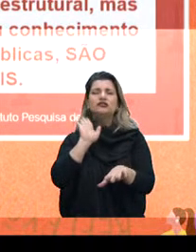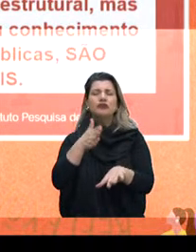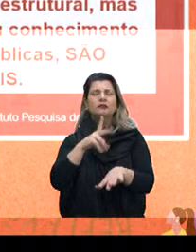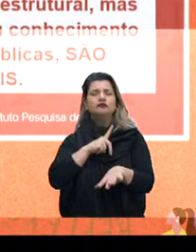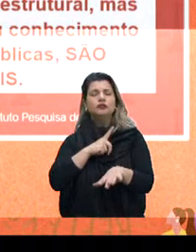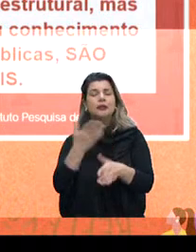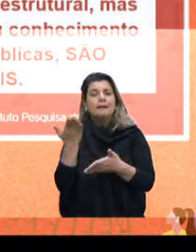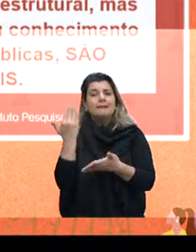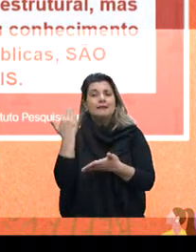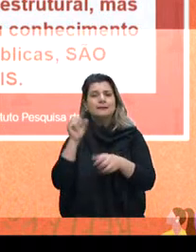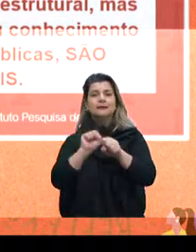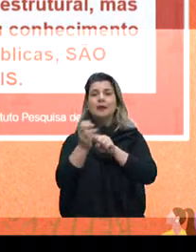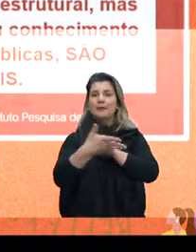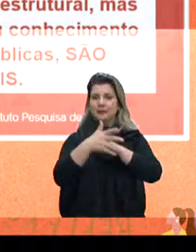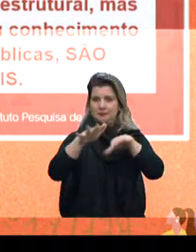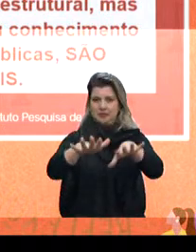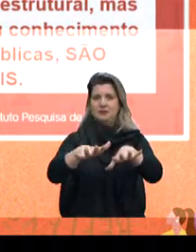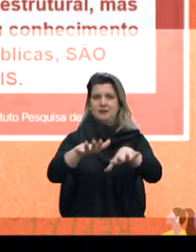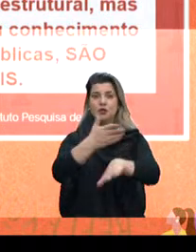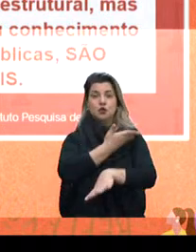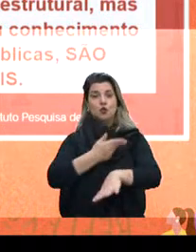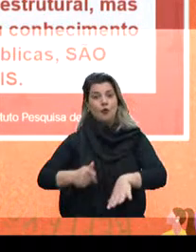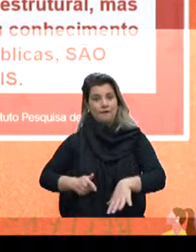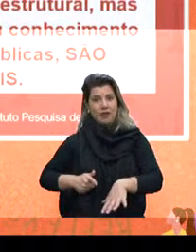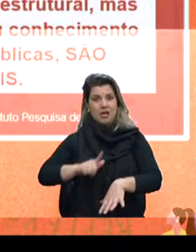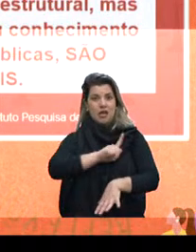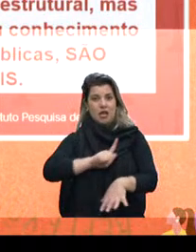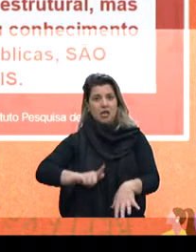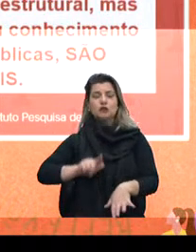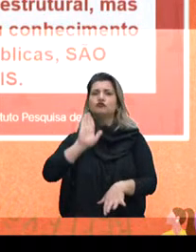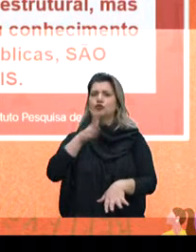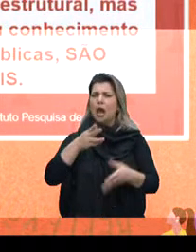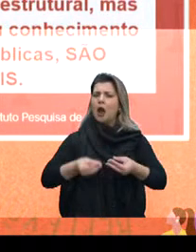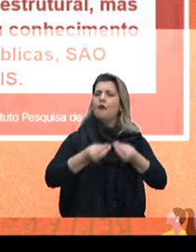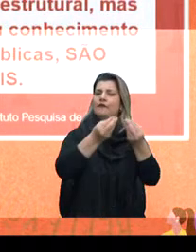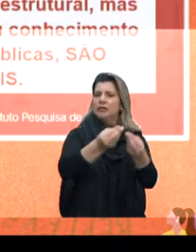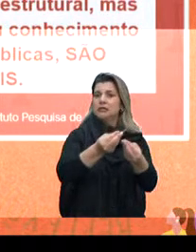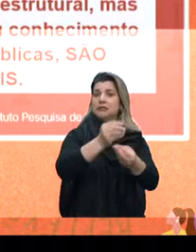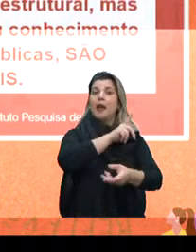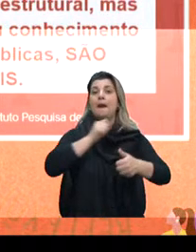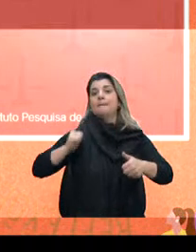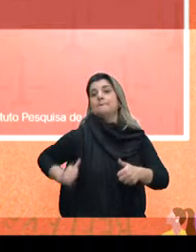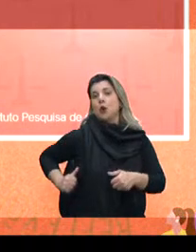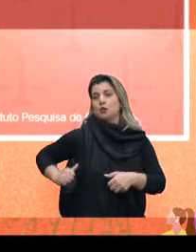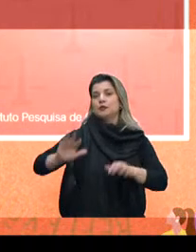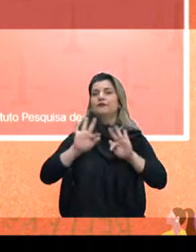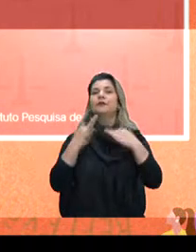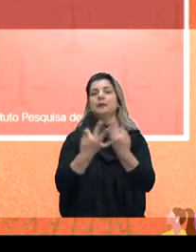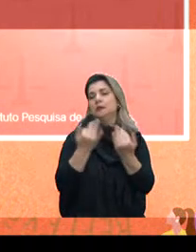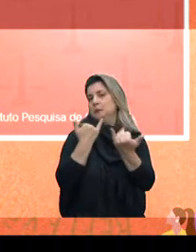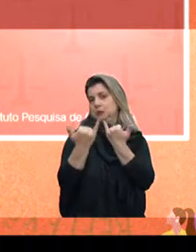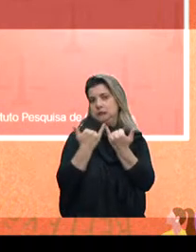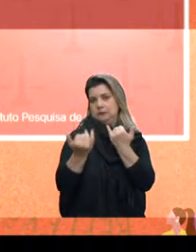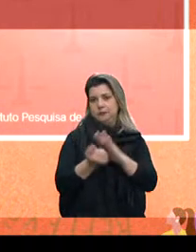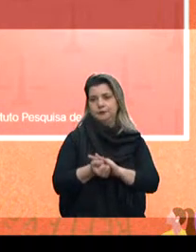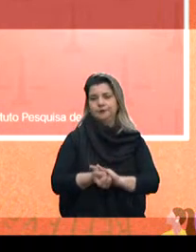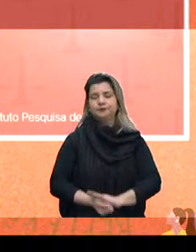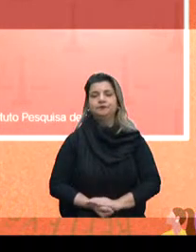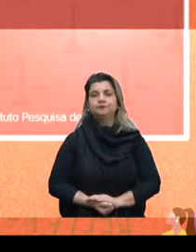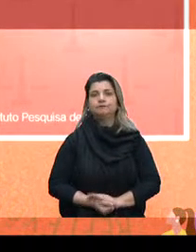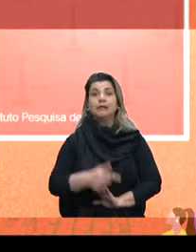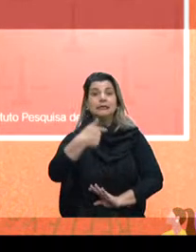pandemia, que o governo já concedia, Bolsa Família, por exemplo, passei um aqui, Bolsa Família,